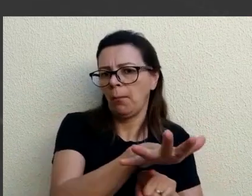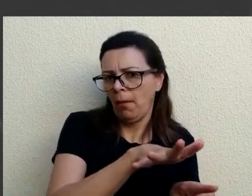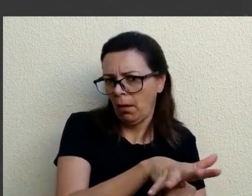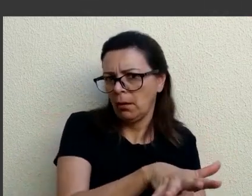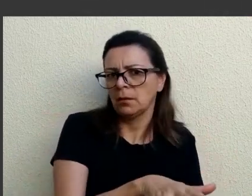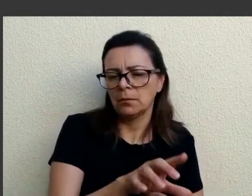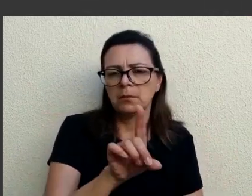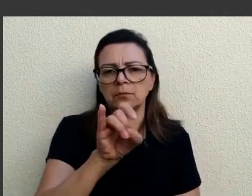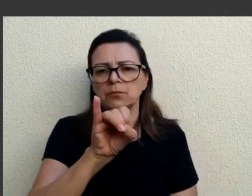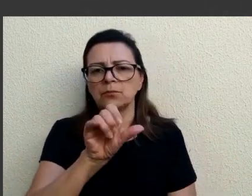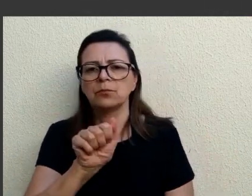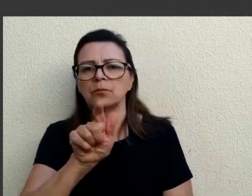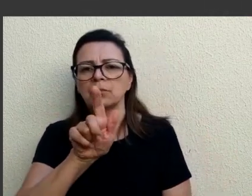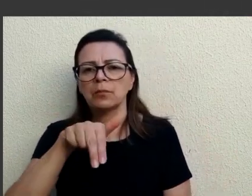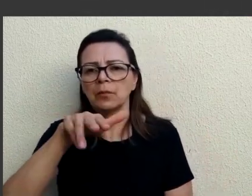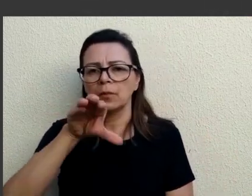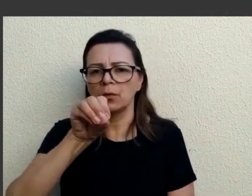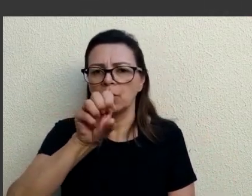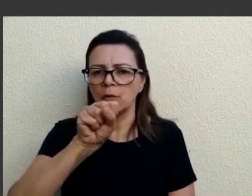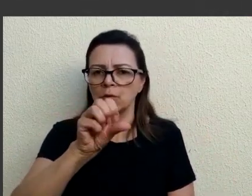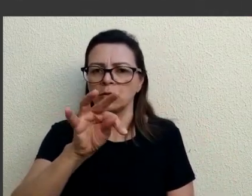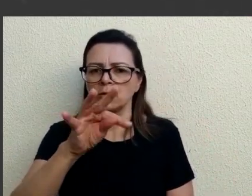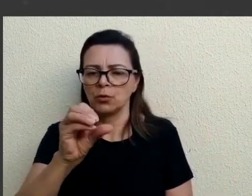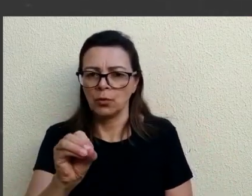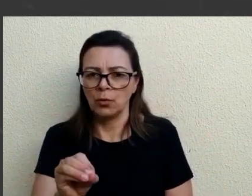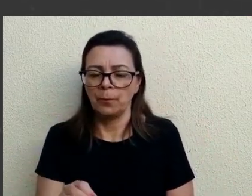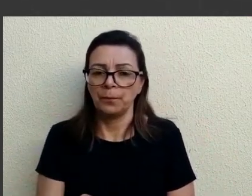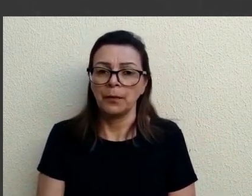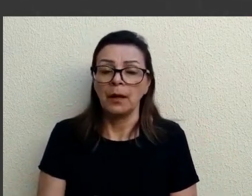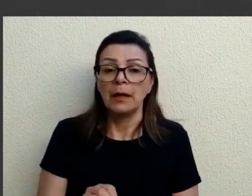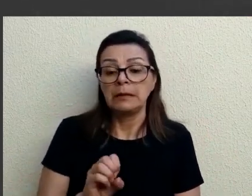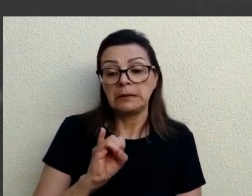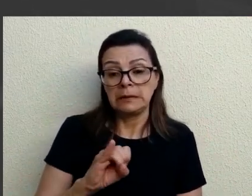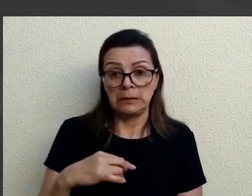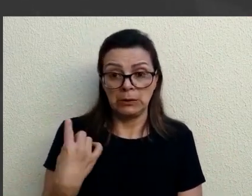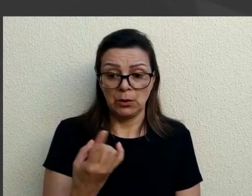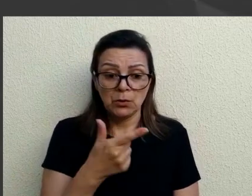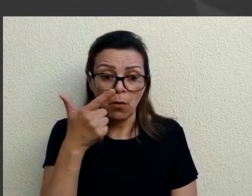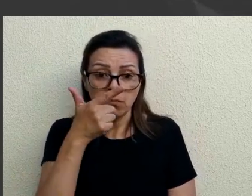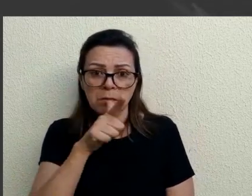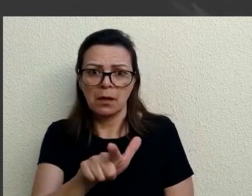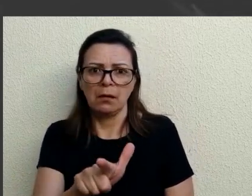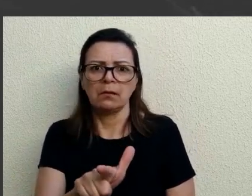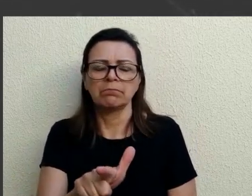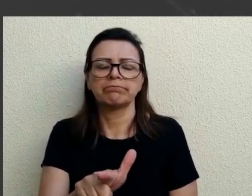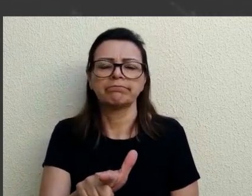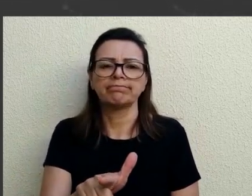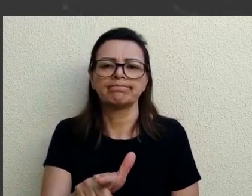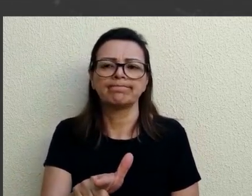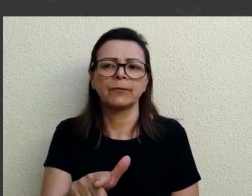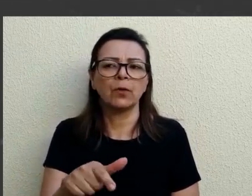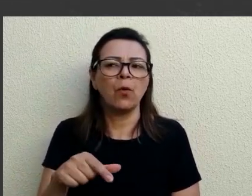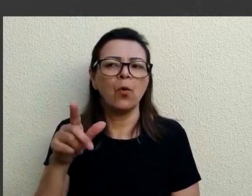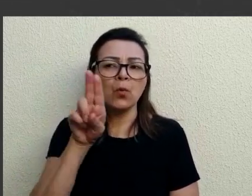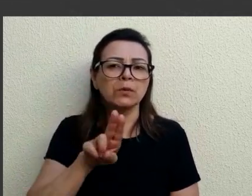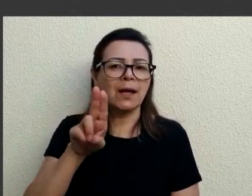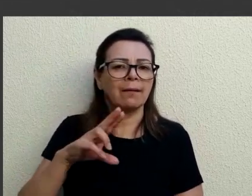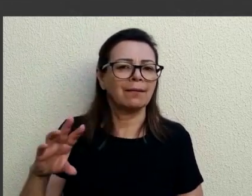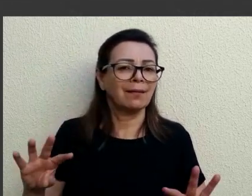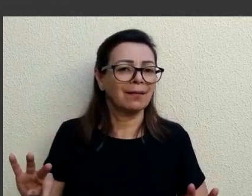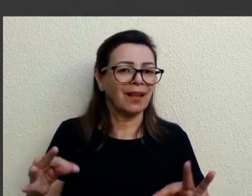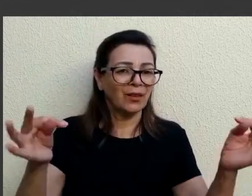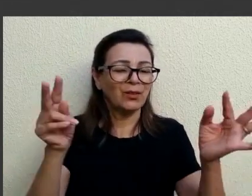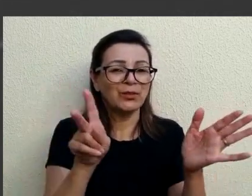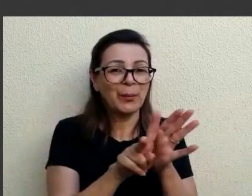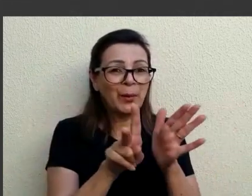e o diagnóstico que tem disponível, na verdade, é ruim. Então, se a gente consegue fugir disso com